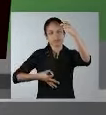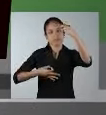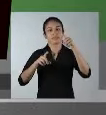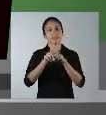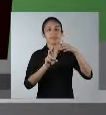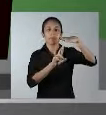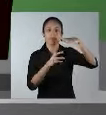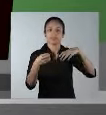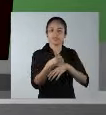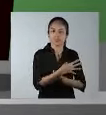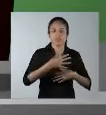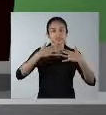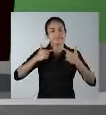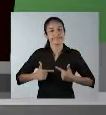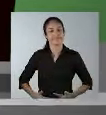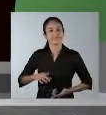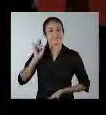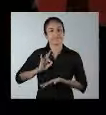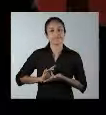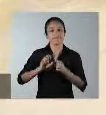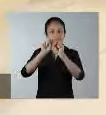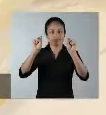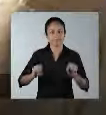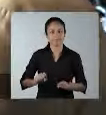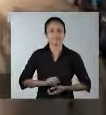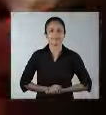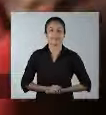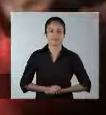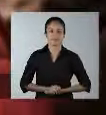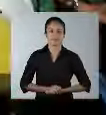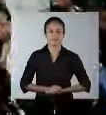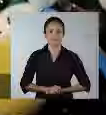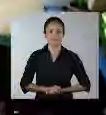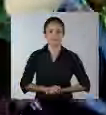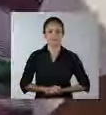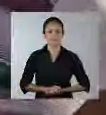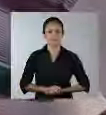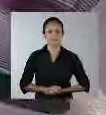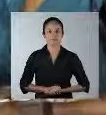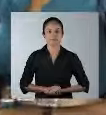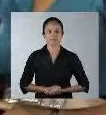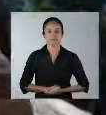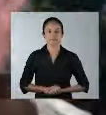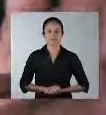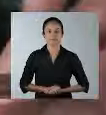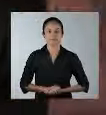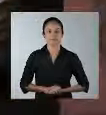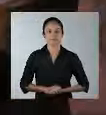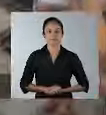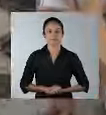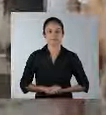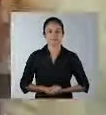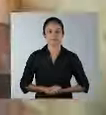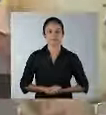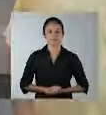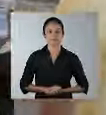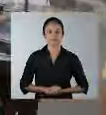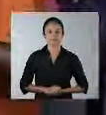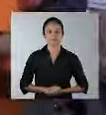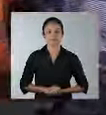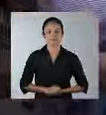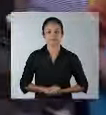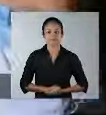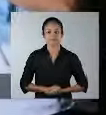transparência total no sistema. Chama o Silas que ele vai resolver. Chama o 10 que ele é a